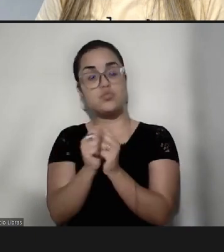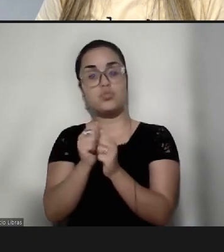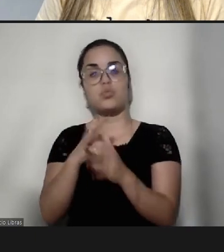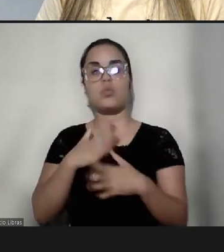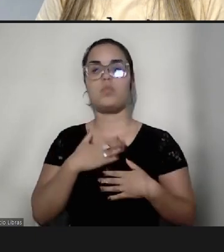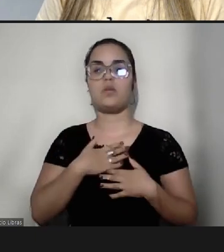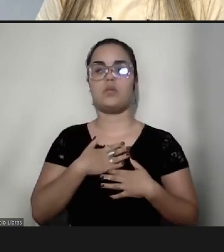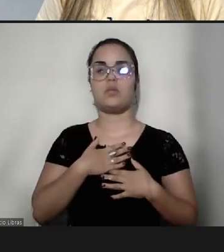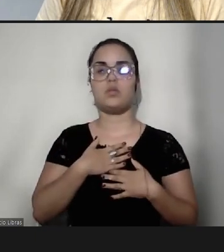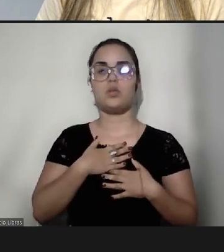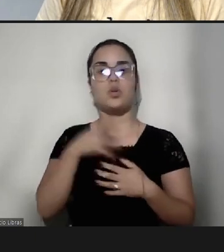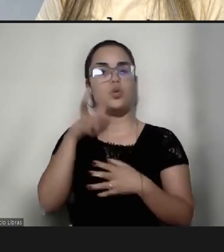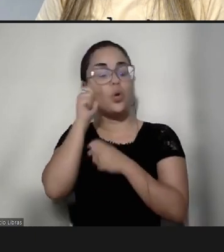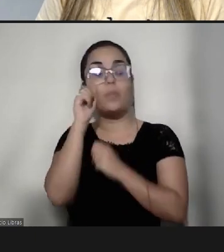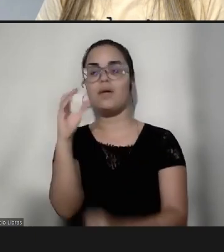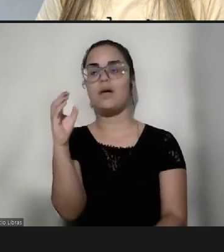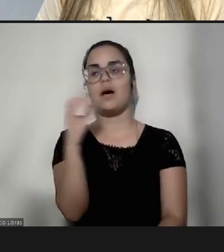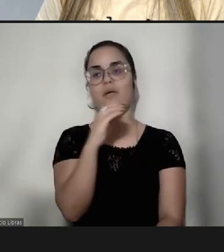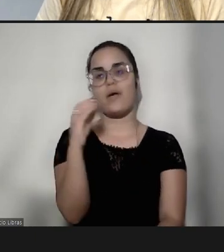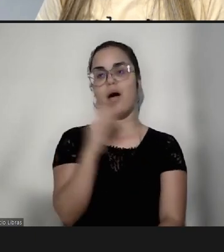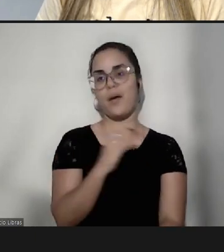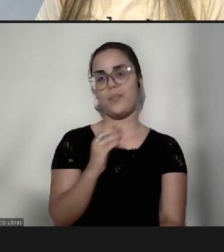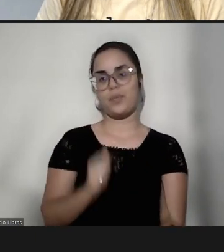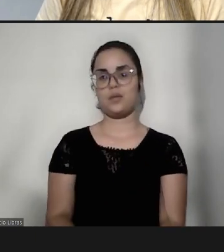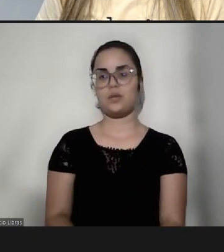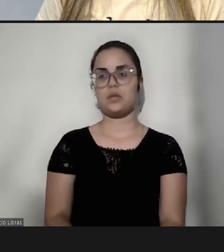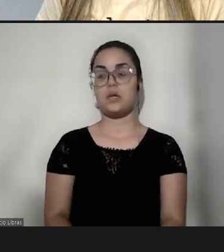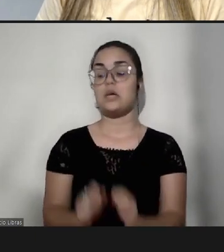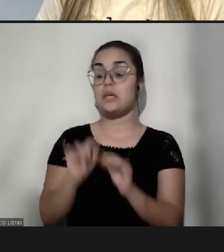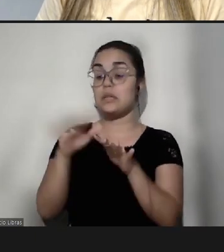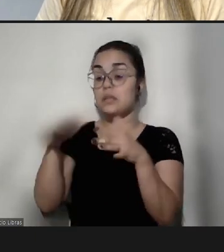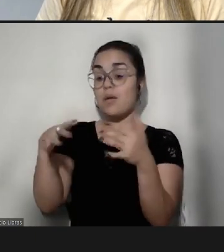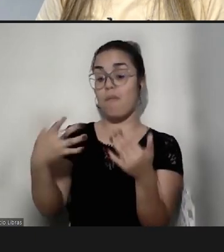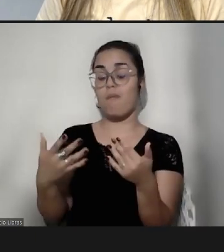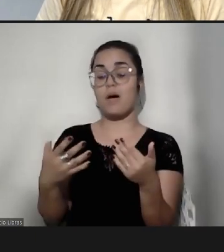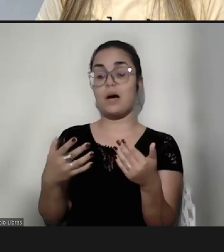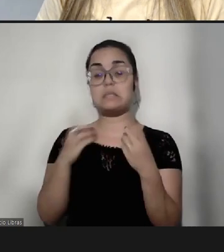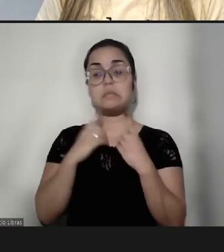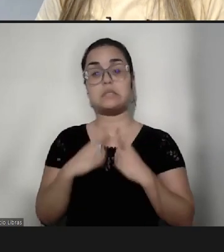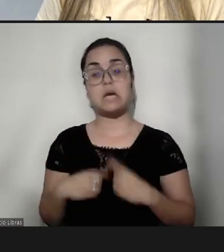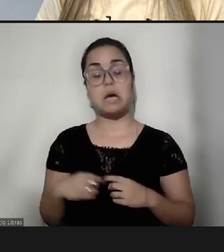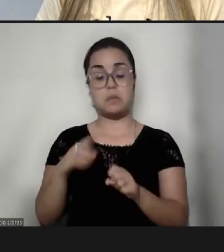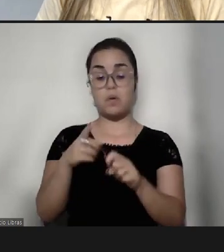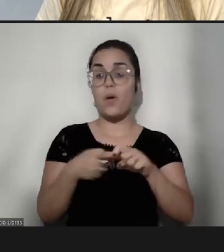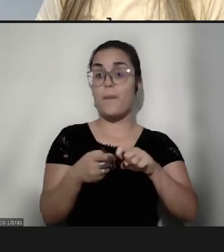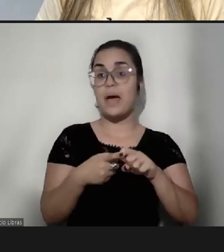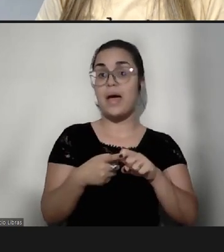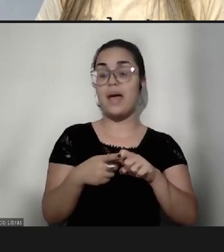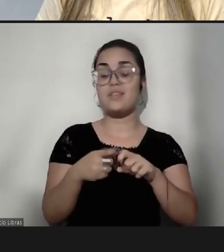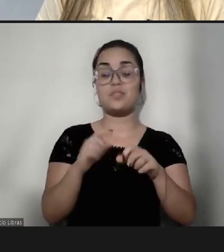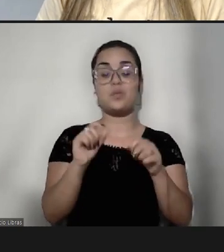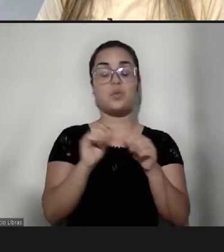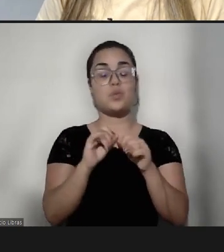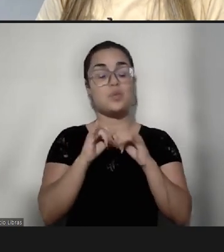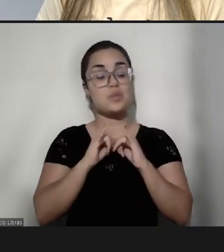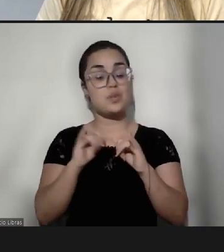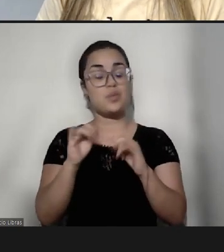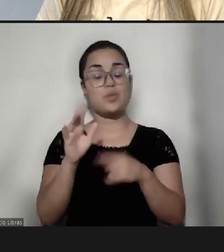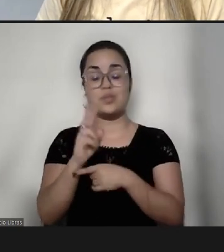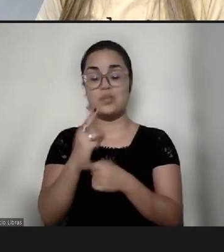dormiu em segundos, então quanto diagnóstico nos afastam desses ritmos que são